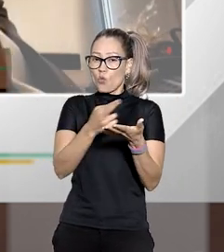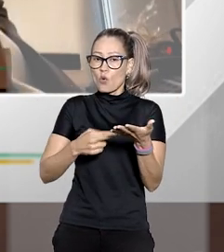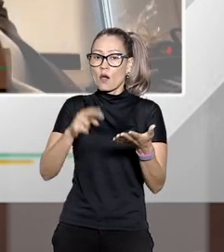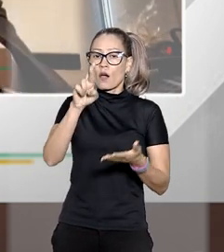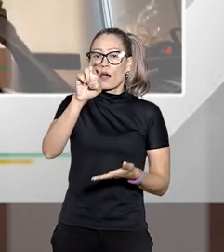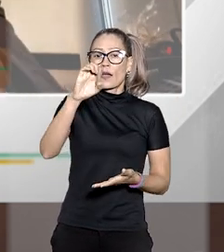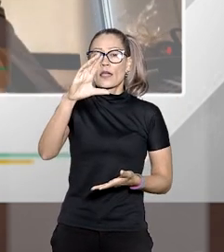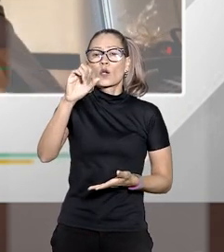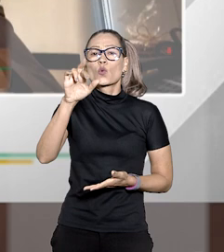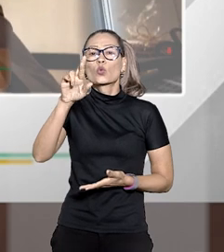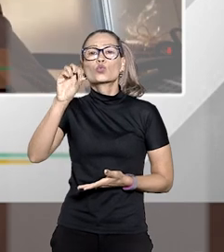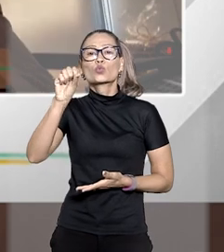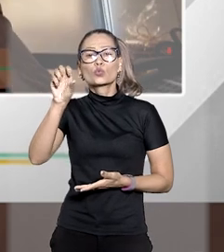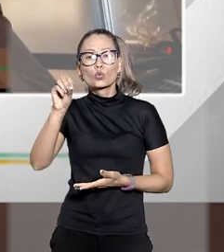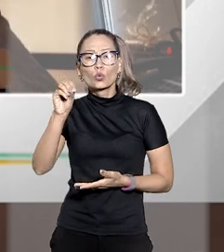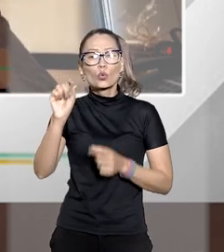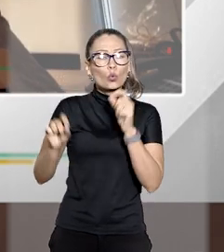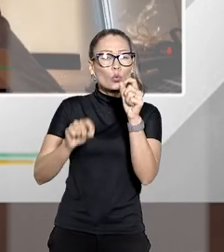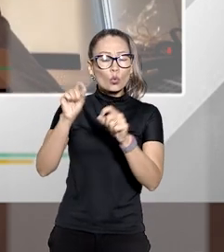nome é recurso